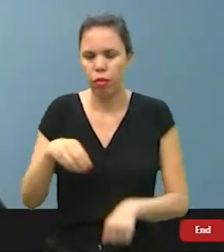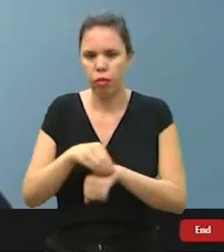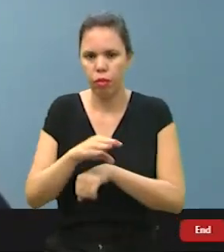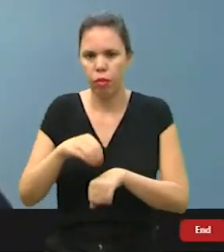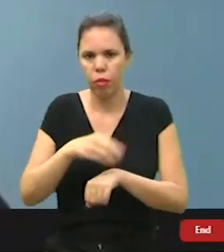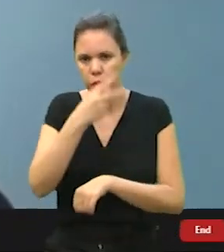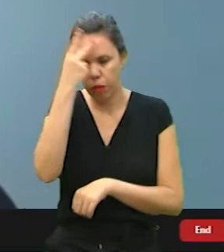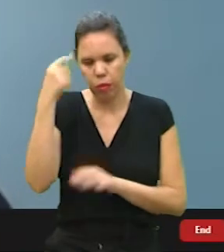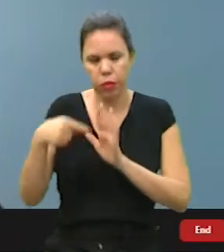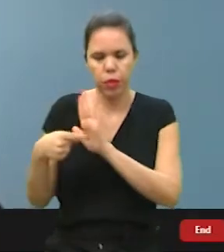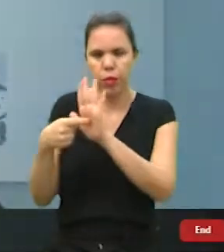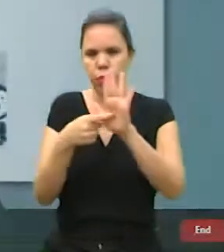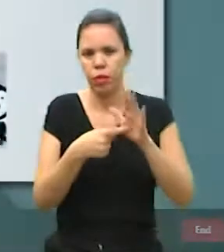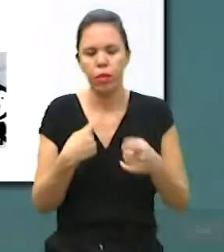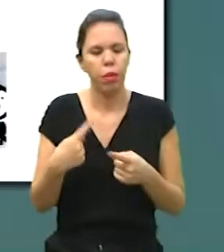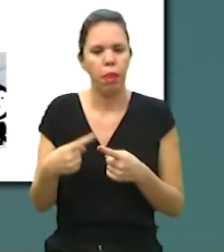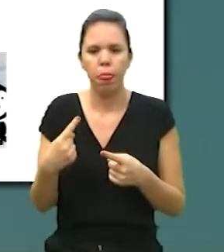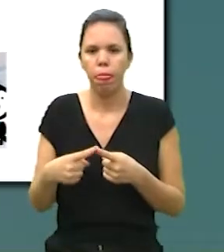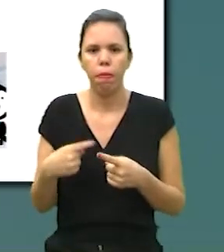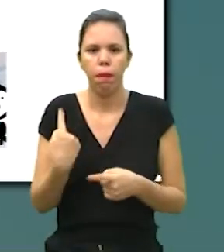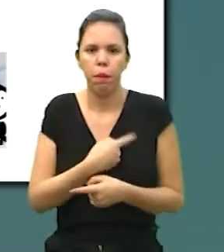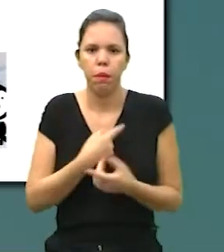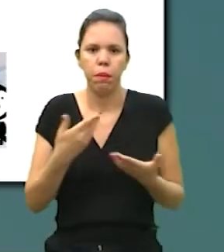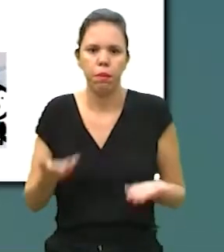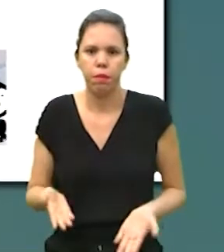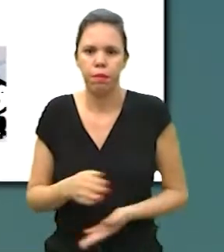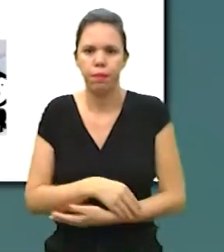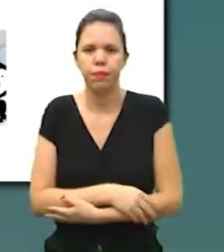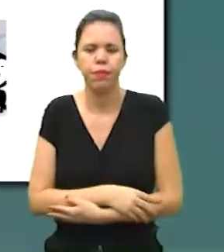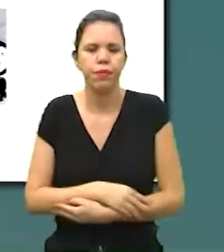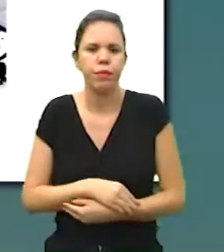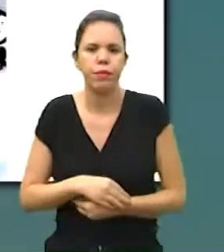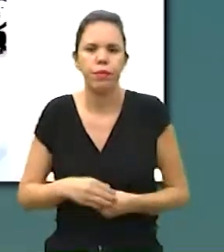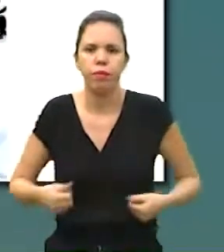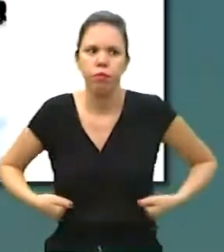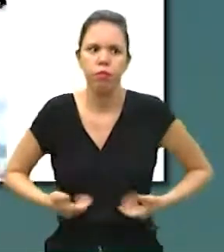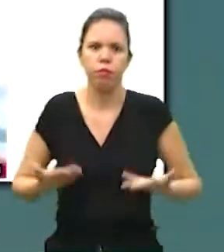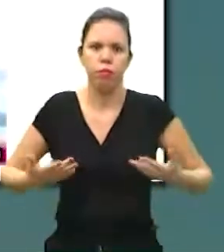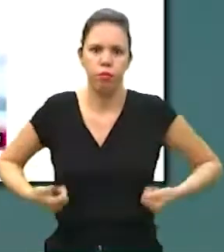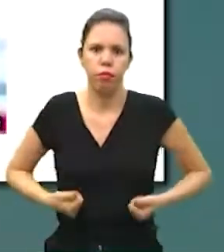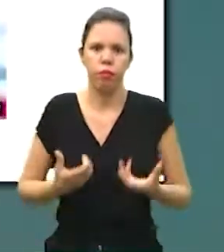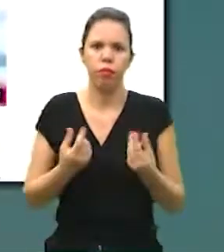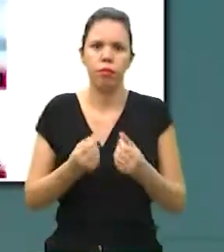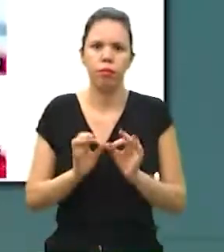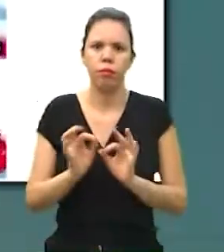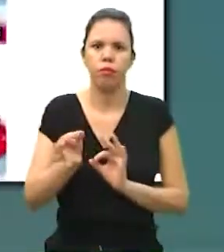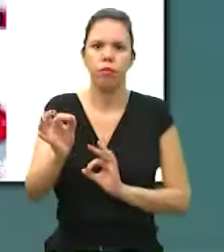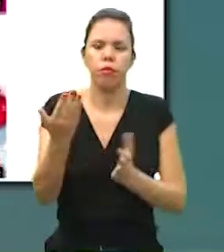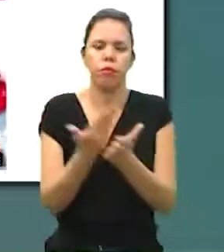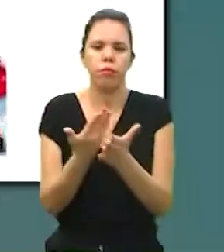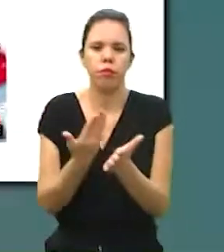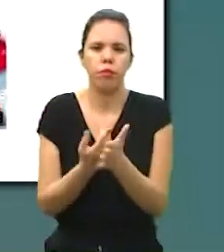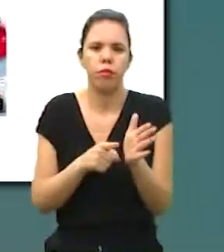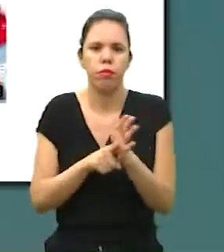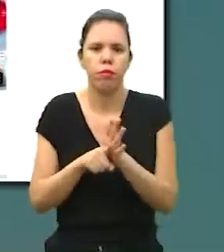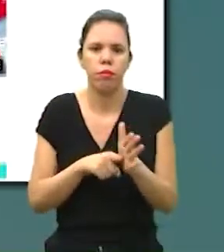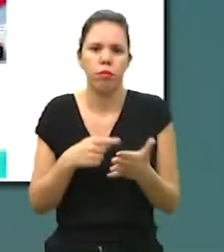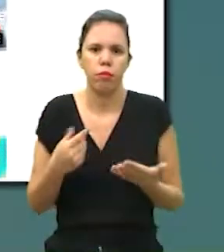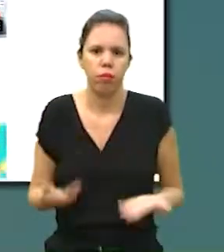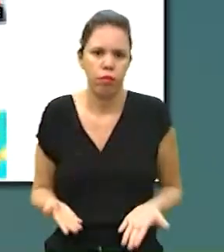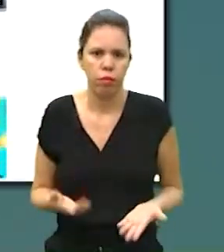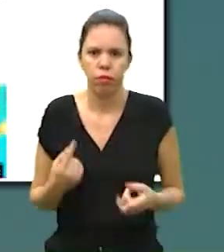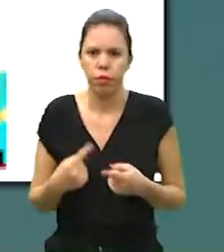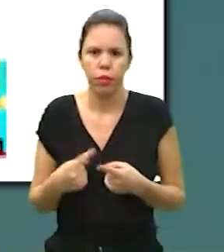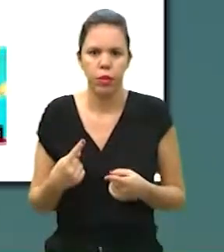para a população, mostrar o porquê que a gente gasta tanto dinheiro para ir tão longe, estudar e tudo